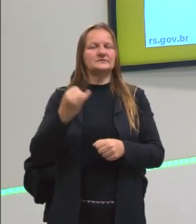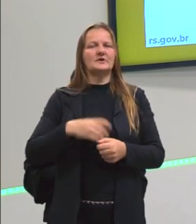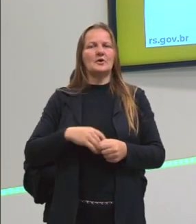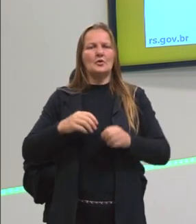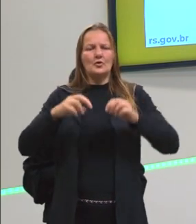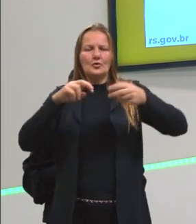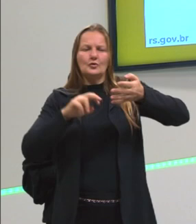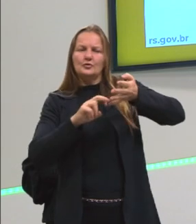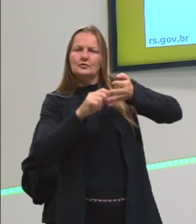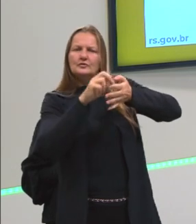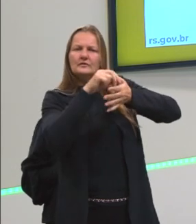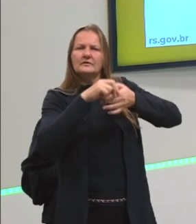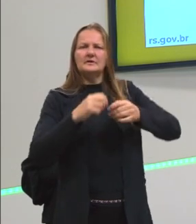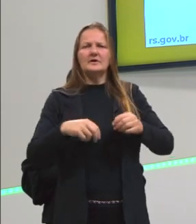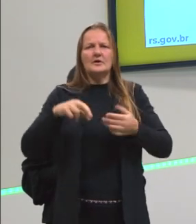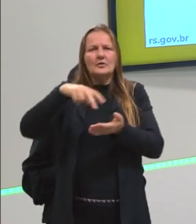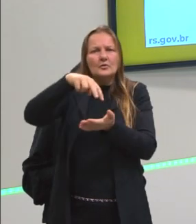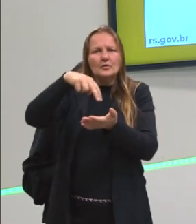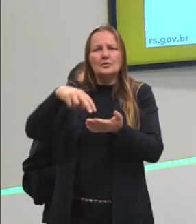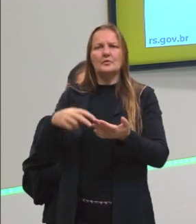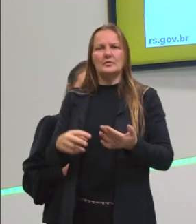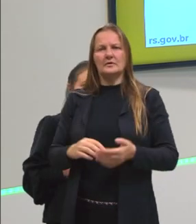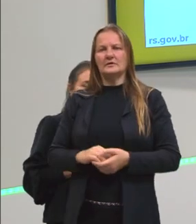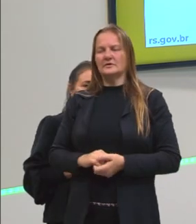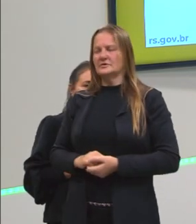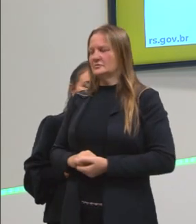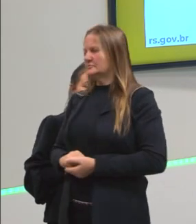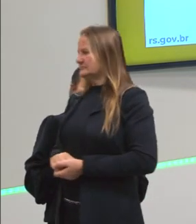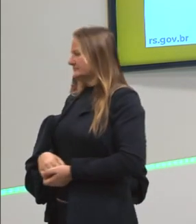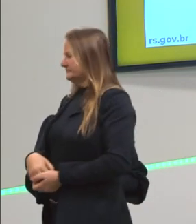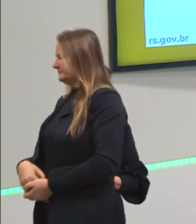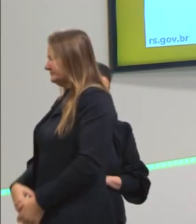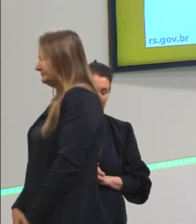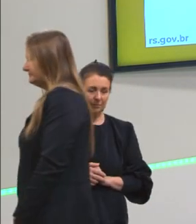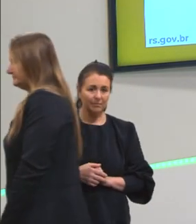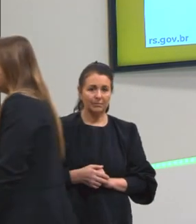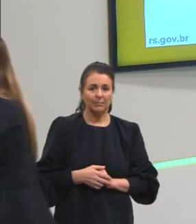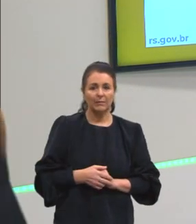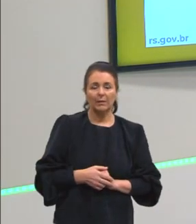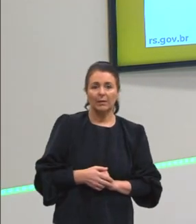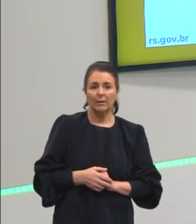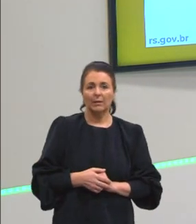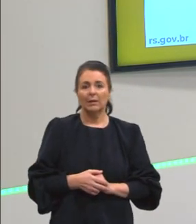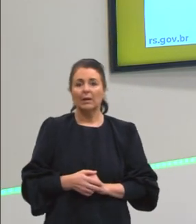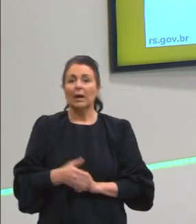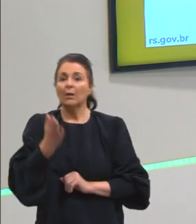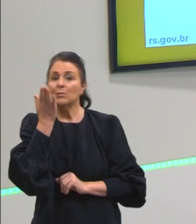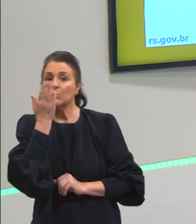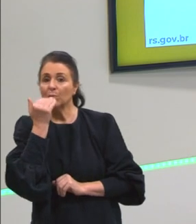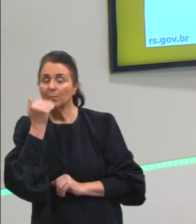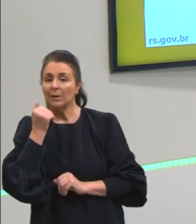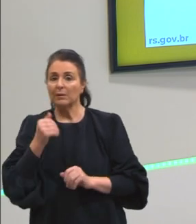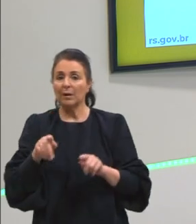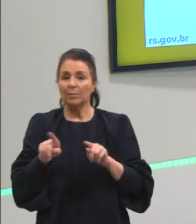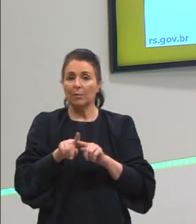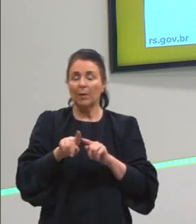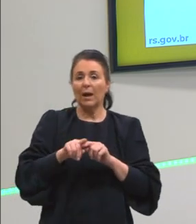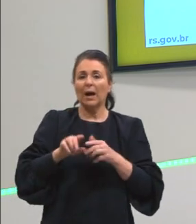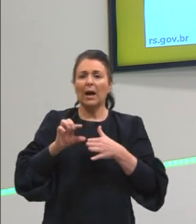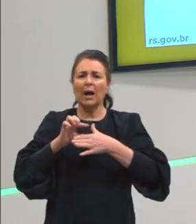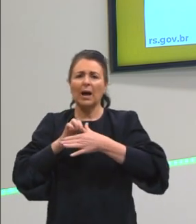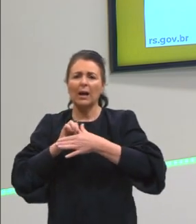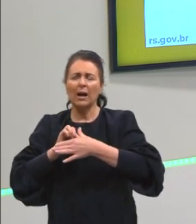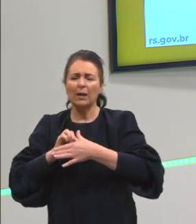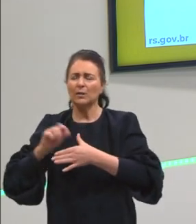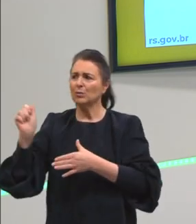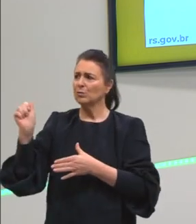Bom Fim, Cordel, são características bem africanas. Das comidas típicas, carne de sol, que depois